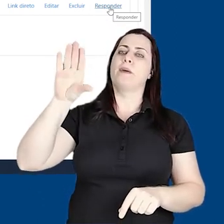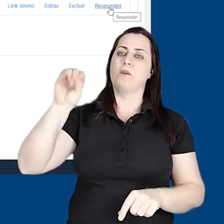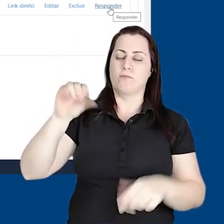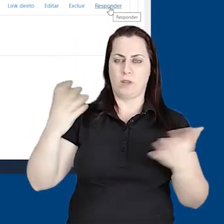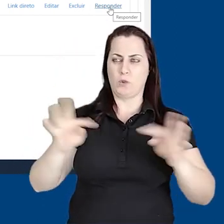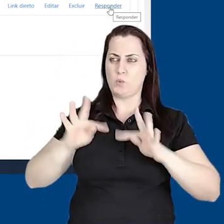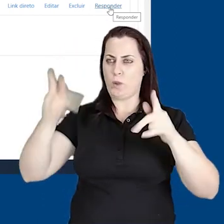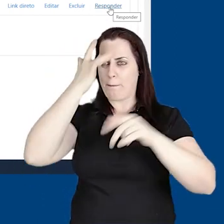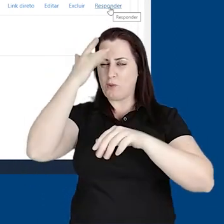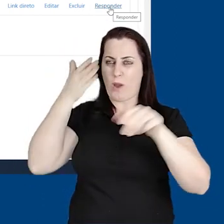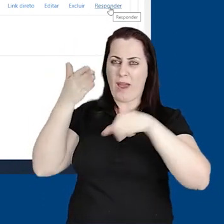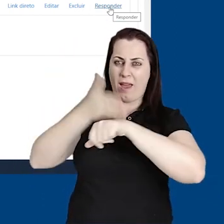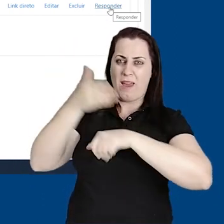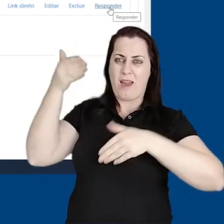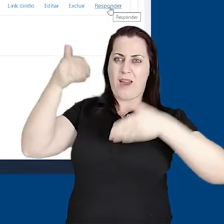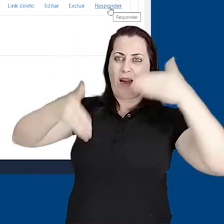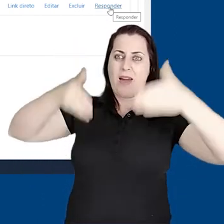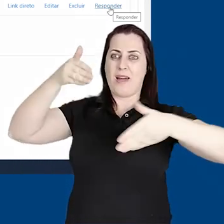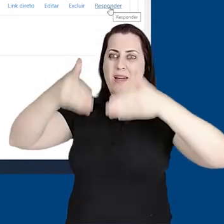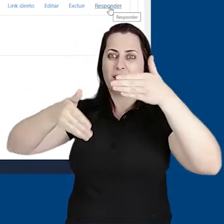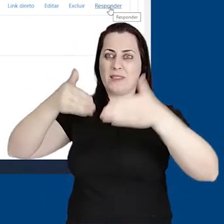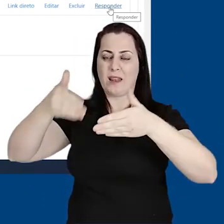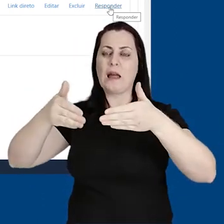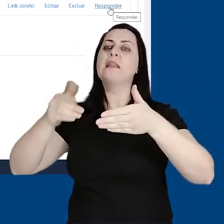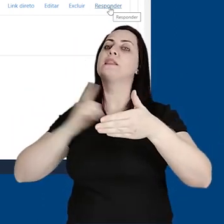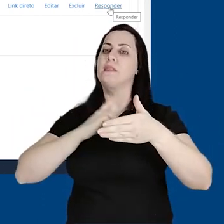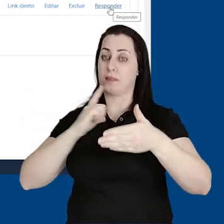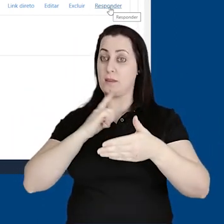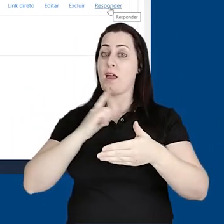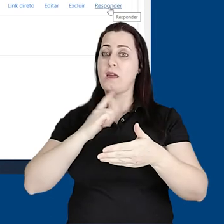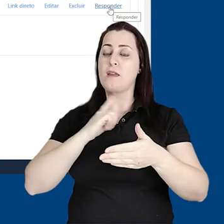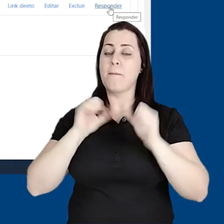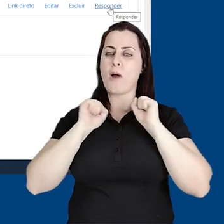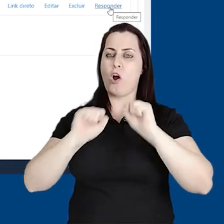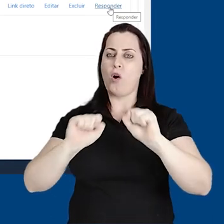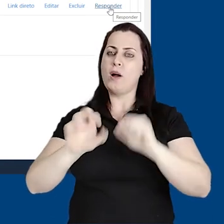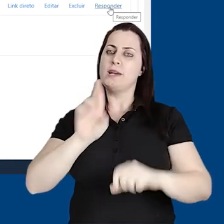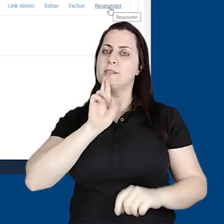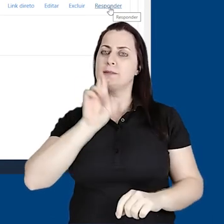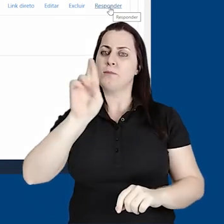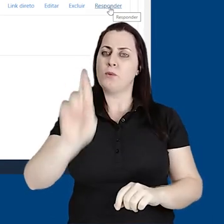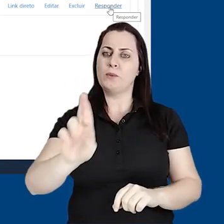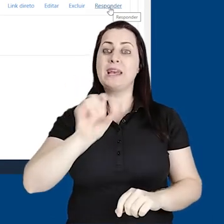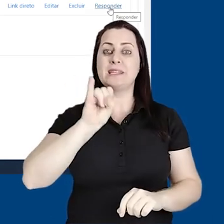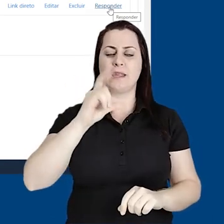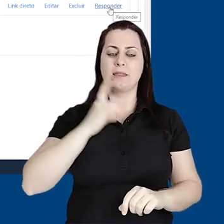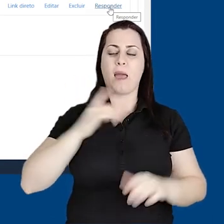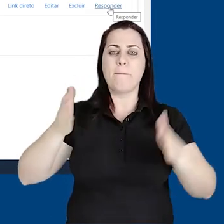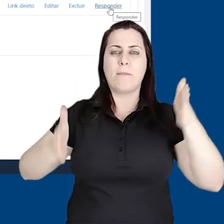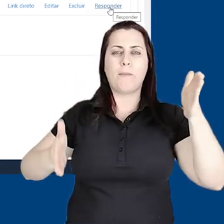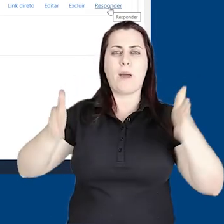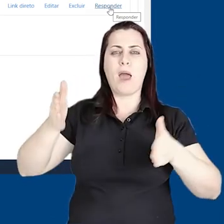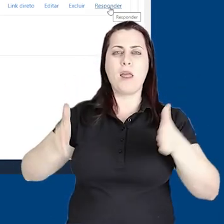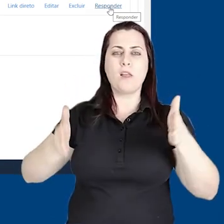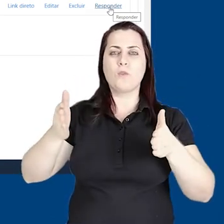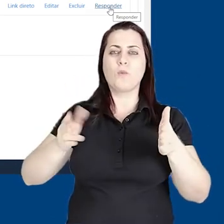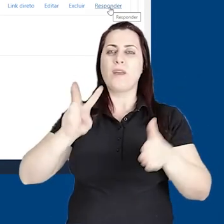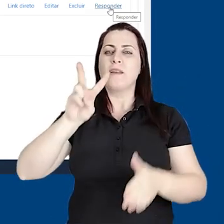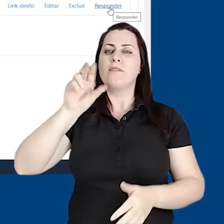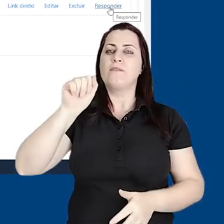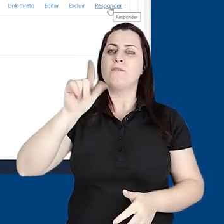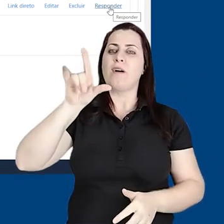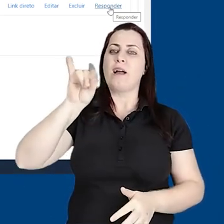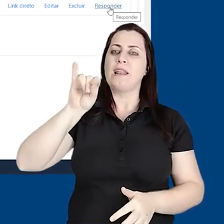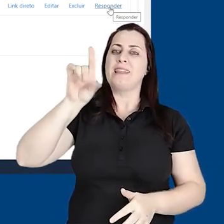tópico. Todos os usuários que entram nesse tópico vão ter essa opção de responder, se eles estiverem dentro do